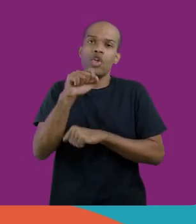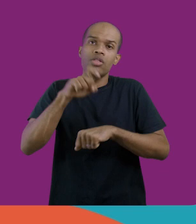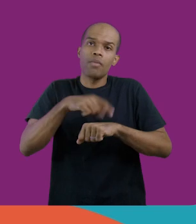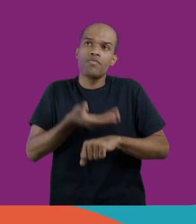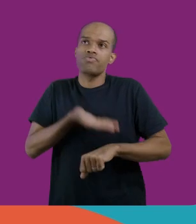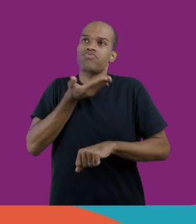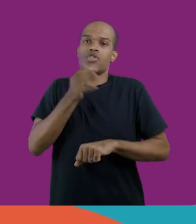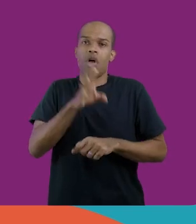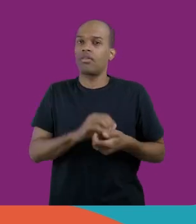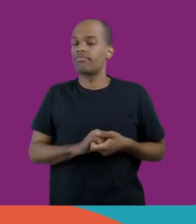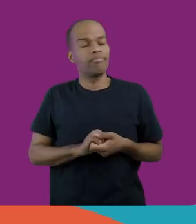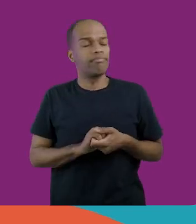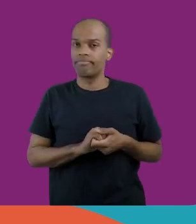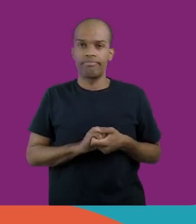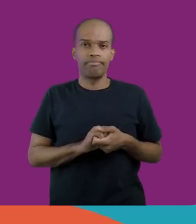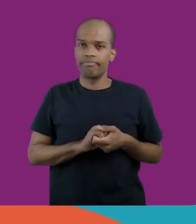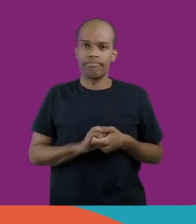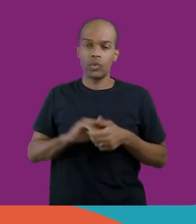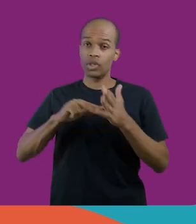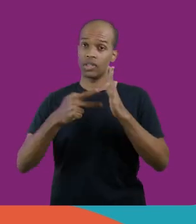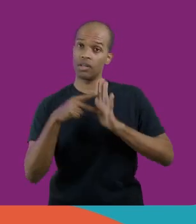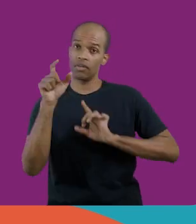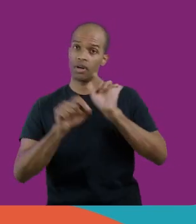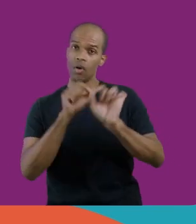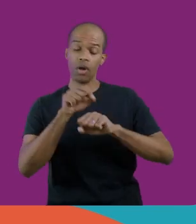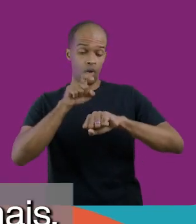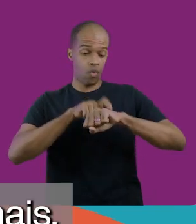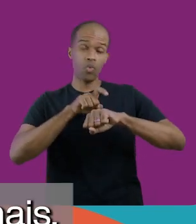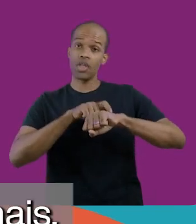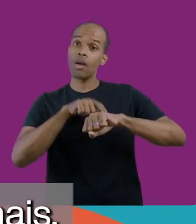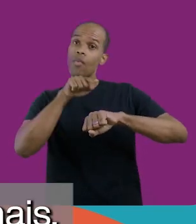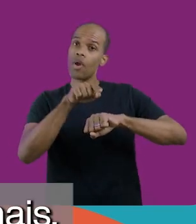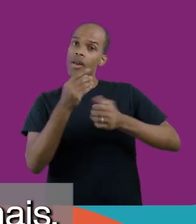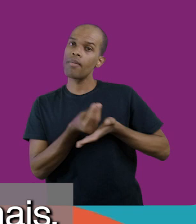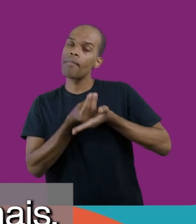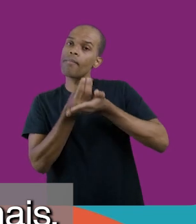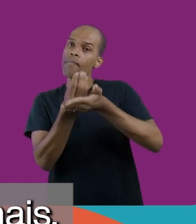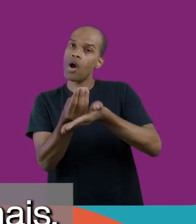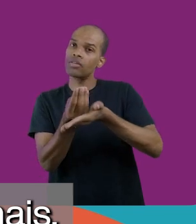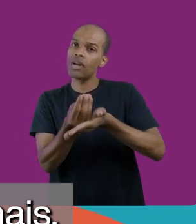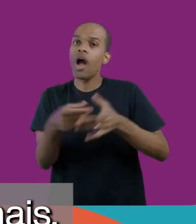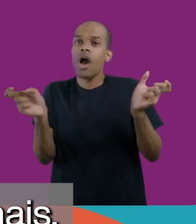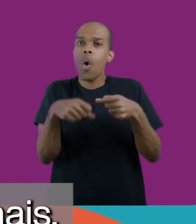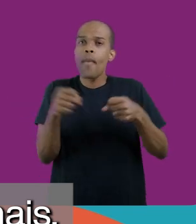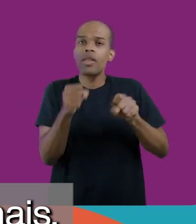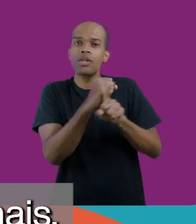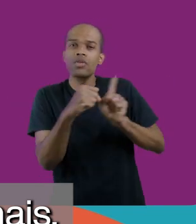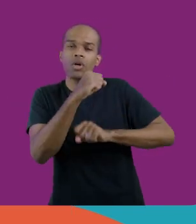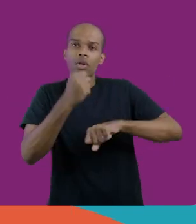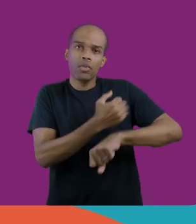não é só ampliação de carga horária. Então, ou seja, o tempo integral, ele trabalha as competências